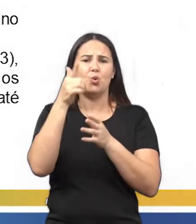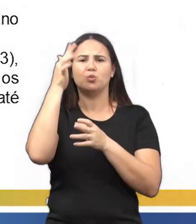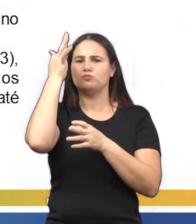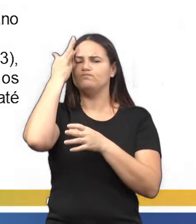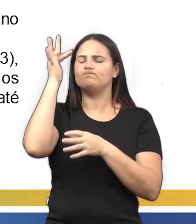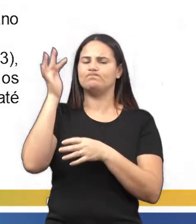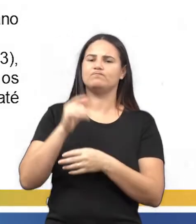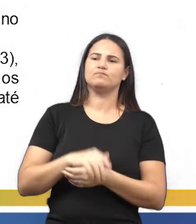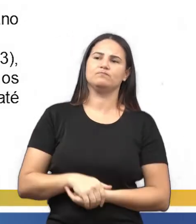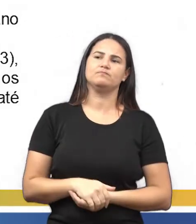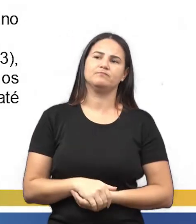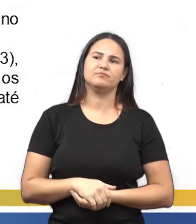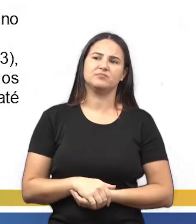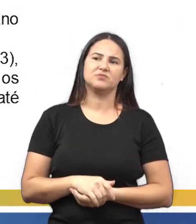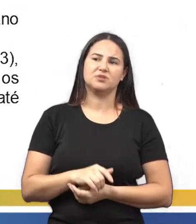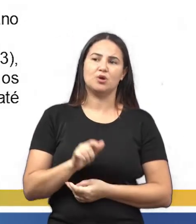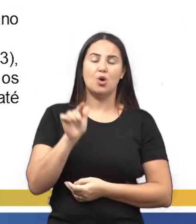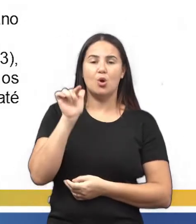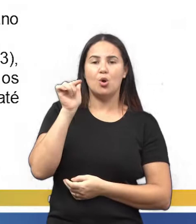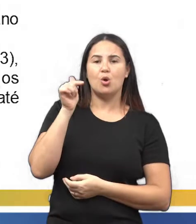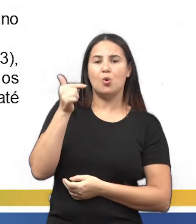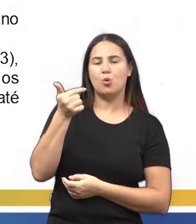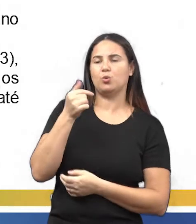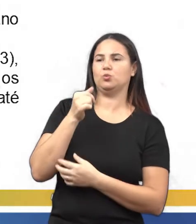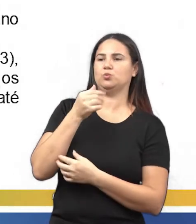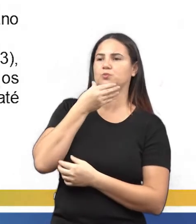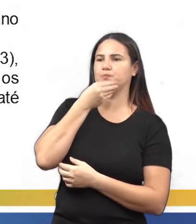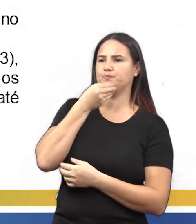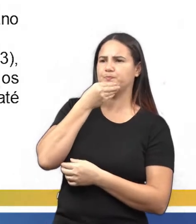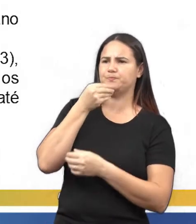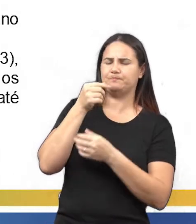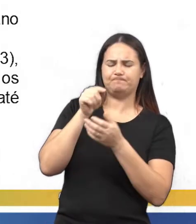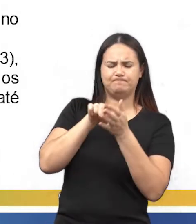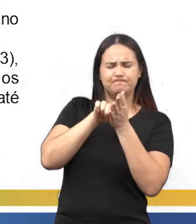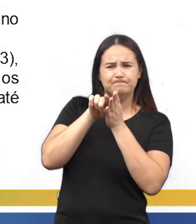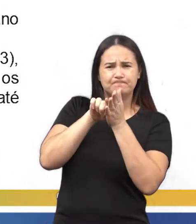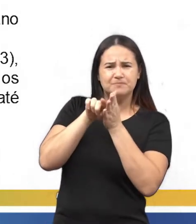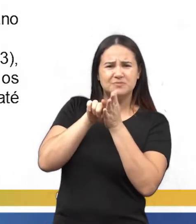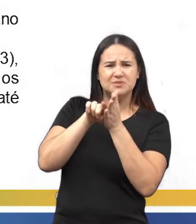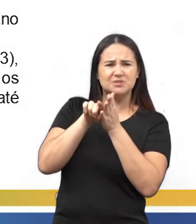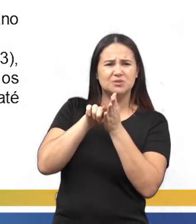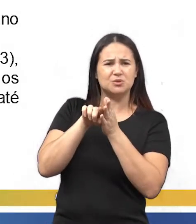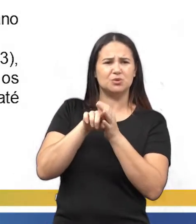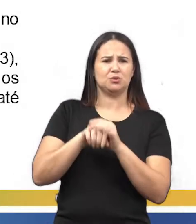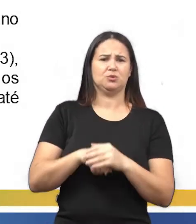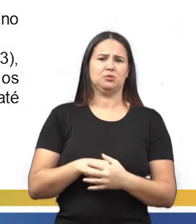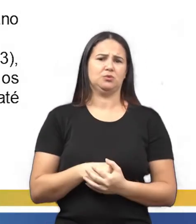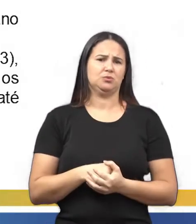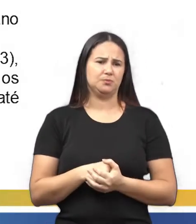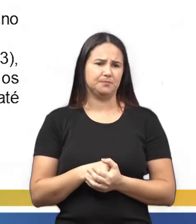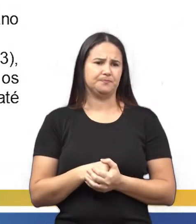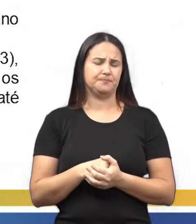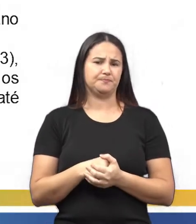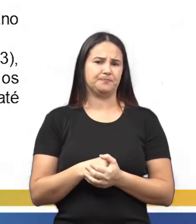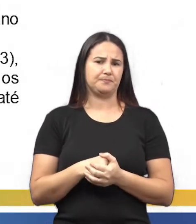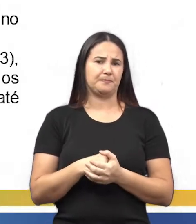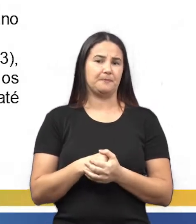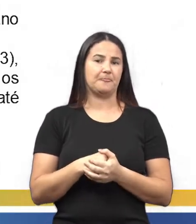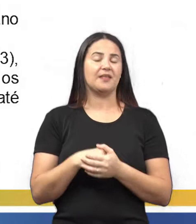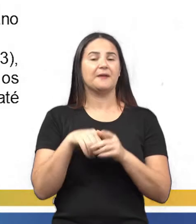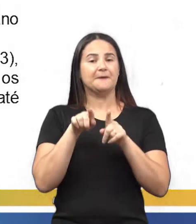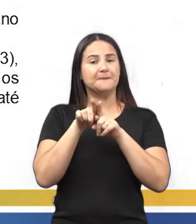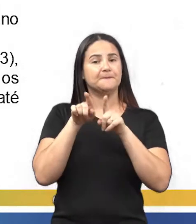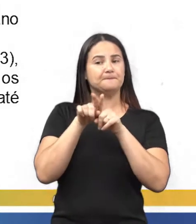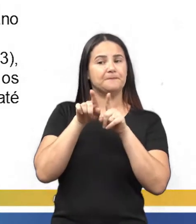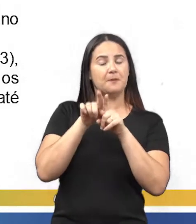álgebra. O Michael Stiefel, ele iniciou a questão do logaritmo, tá? E o Girolamo Cardamo,